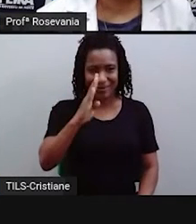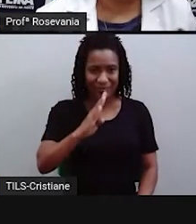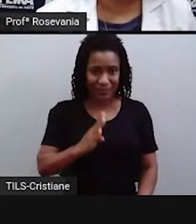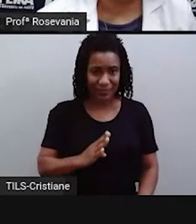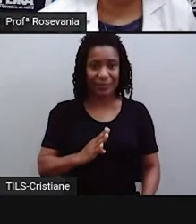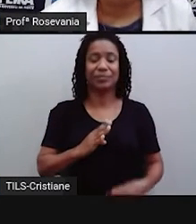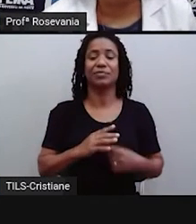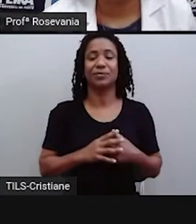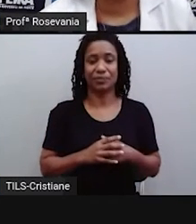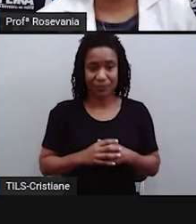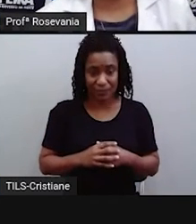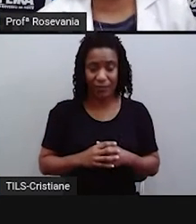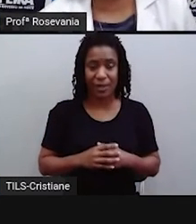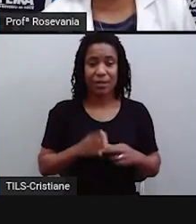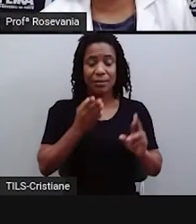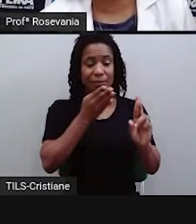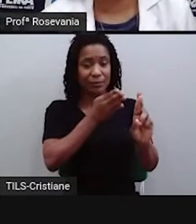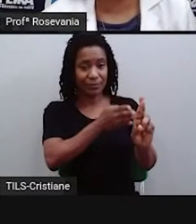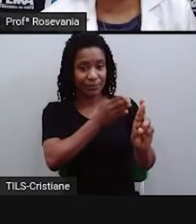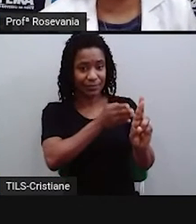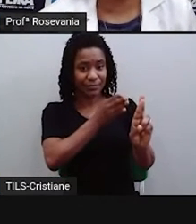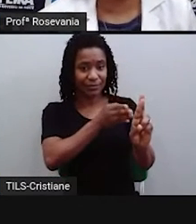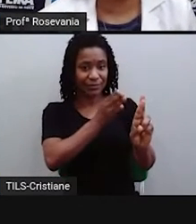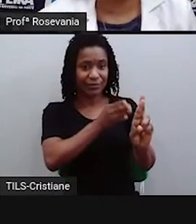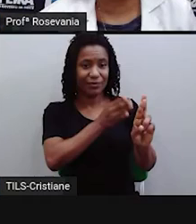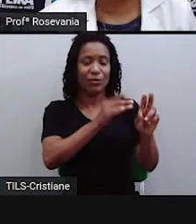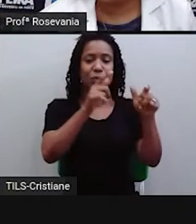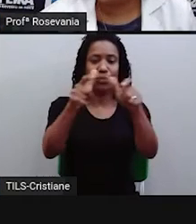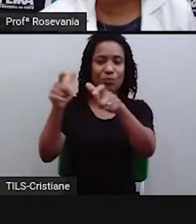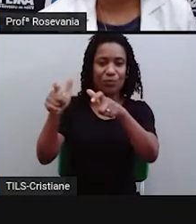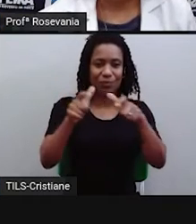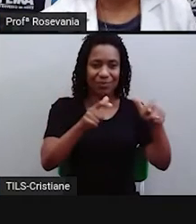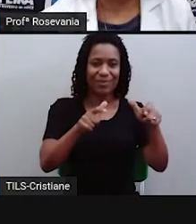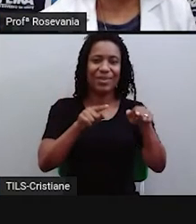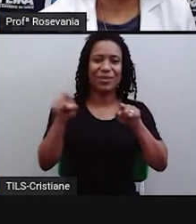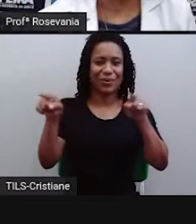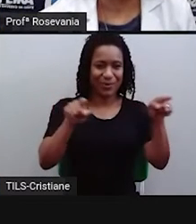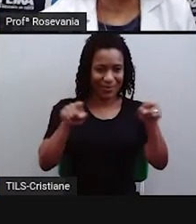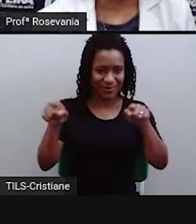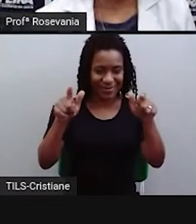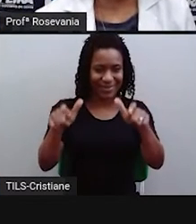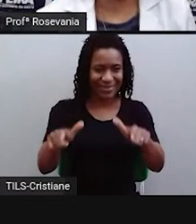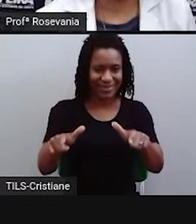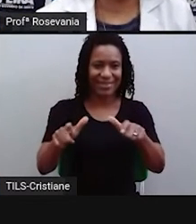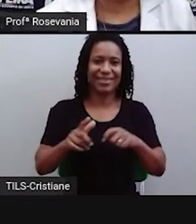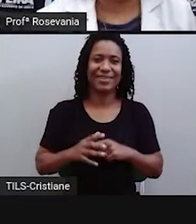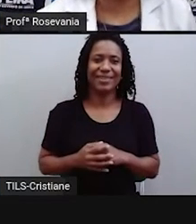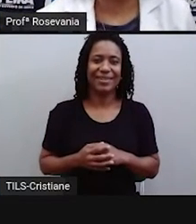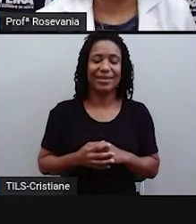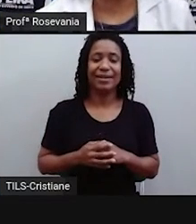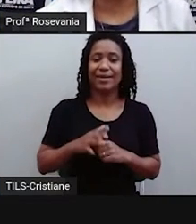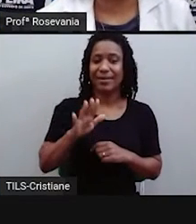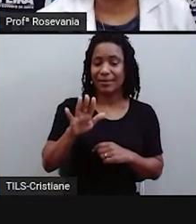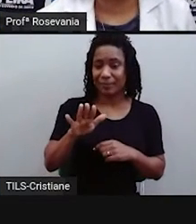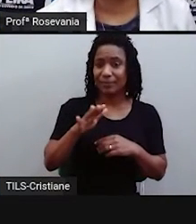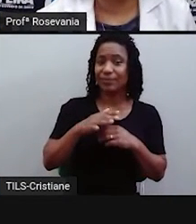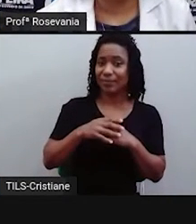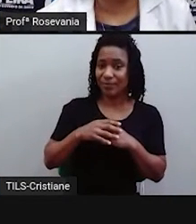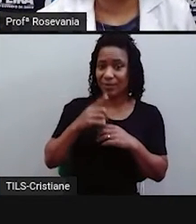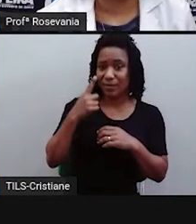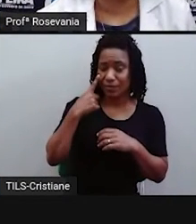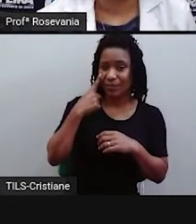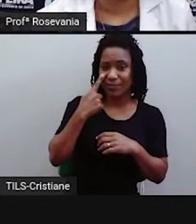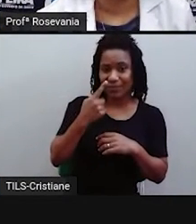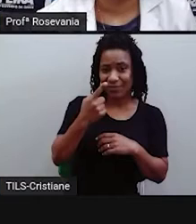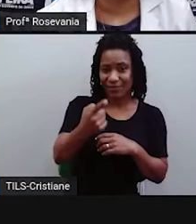servem como referências para a localização dos mais diversos cantos. Por exemplo, a gente está aqui, quando a gente vê esse